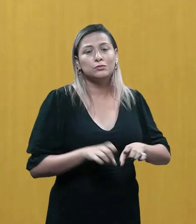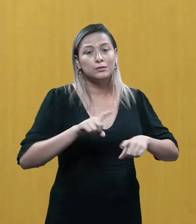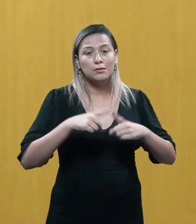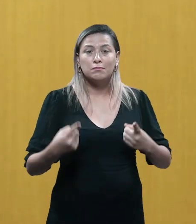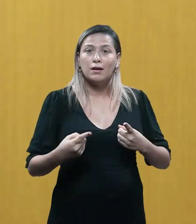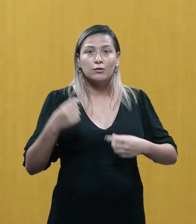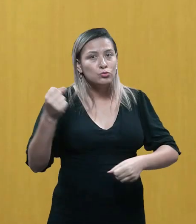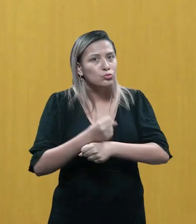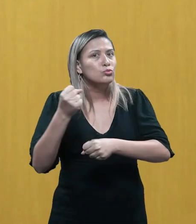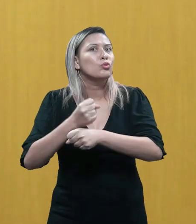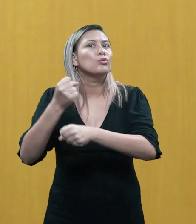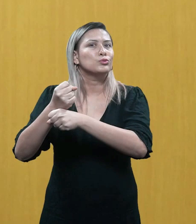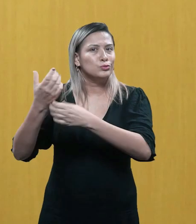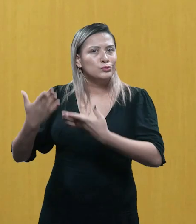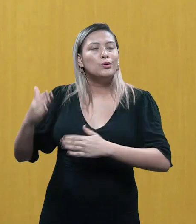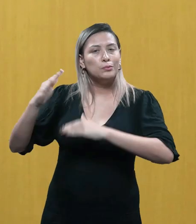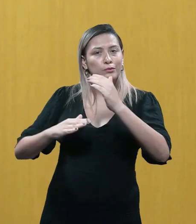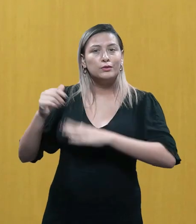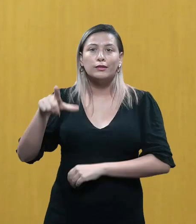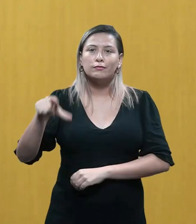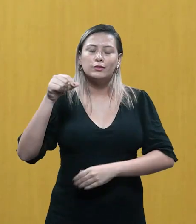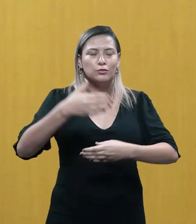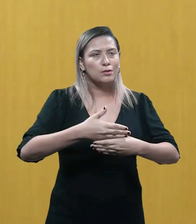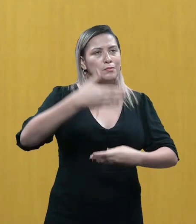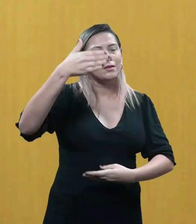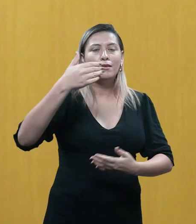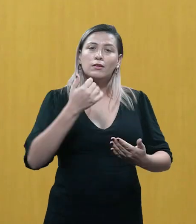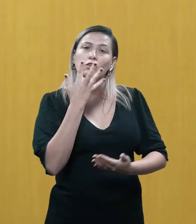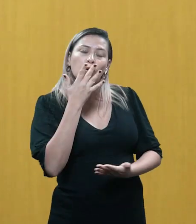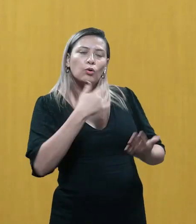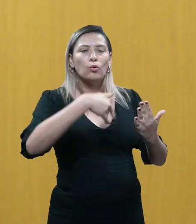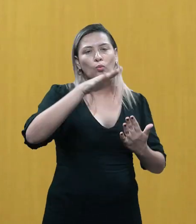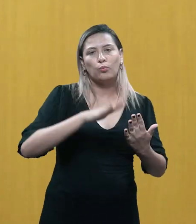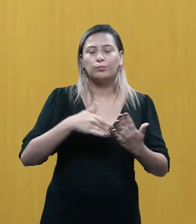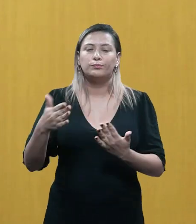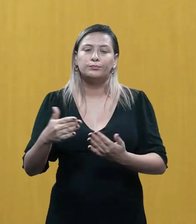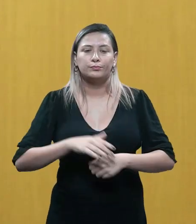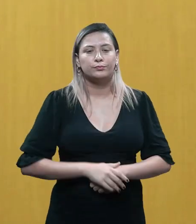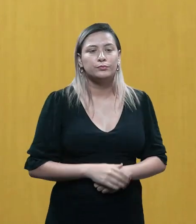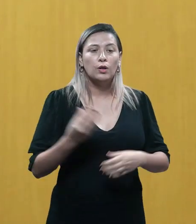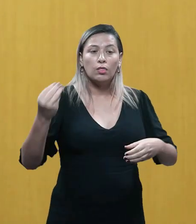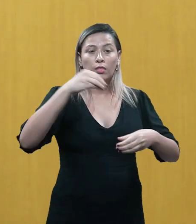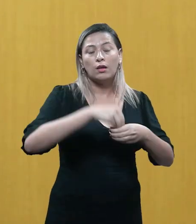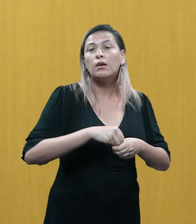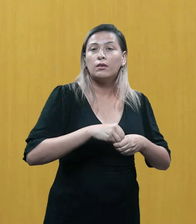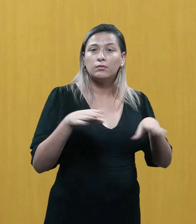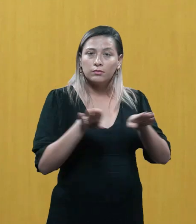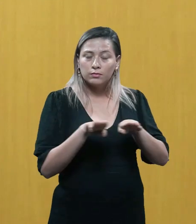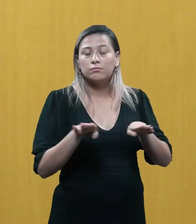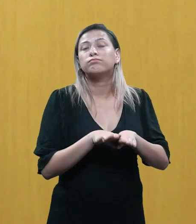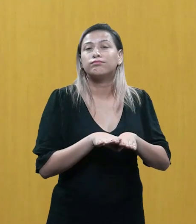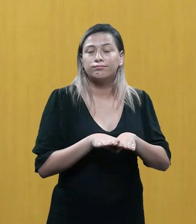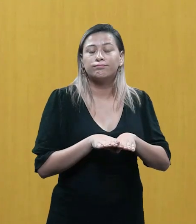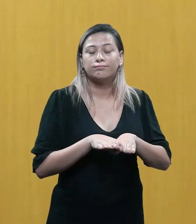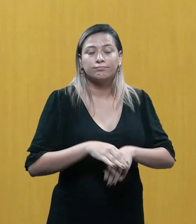arquiteto, que você vai projetar essa estrutura, mas o construtor, ele vai escolher as paredes, ele vai escolher